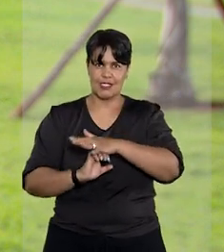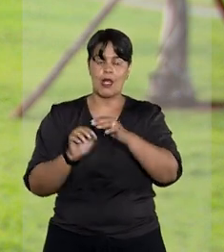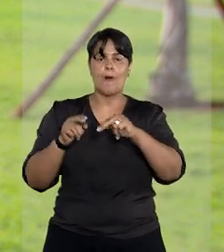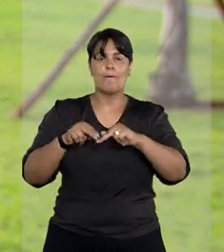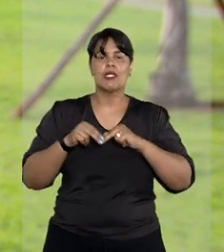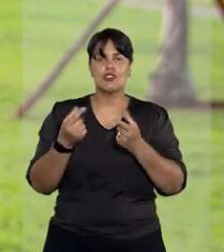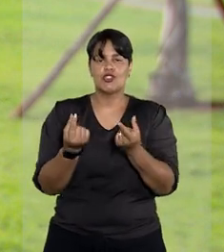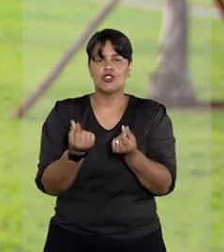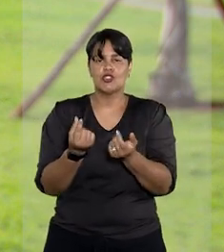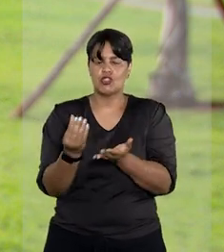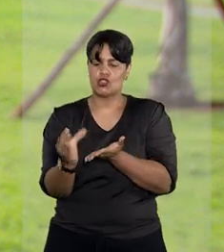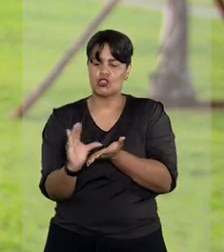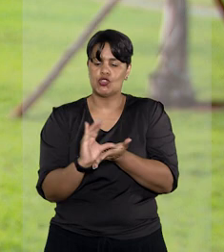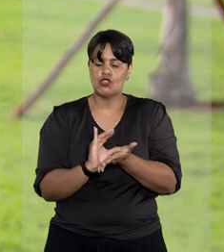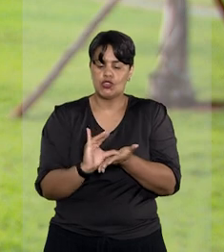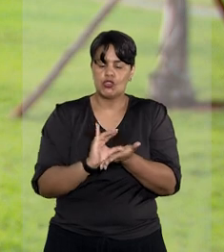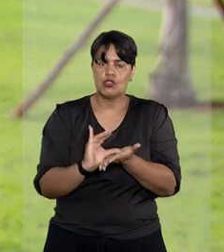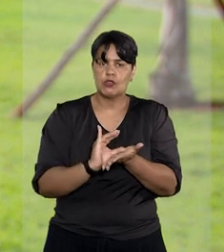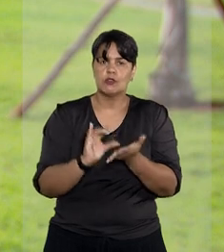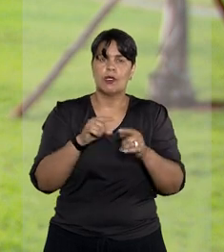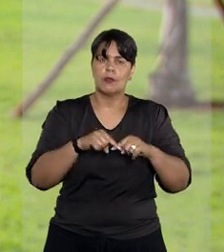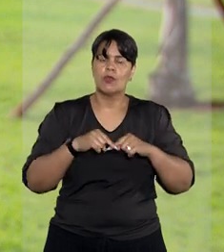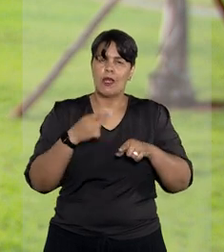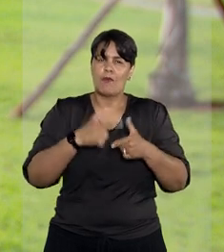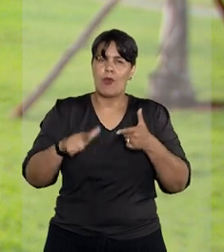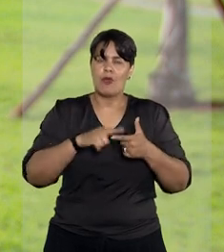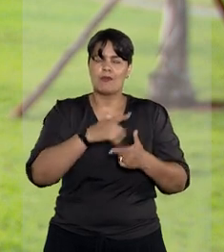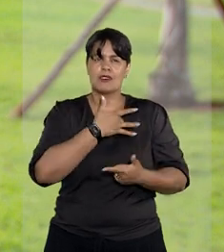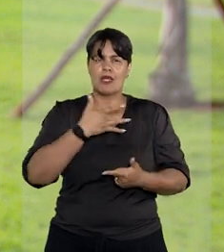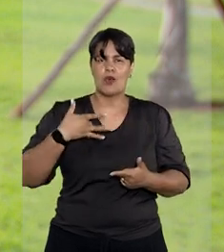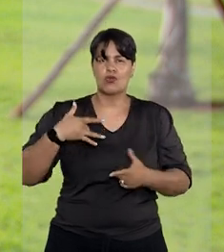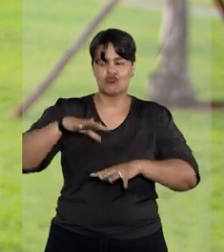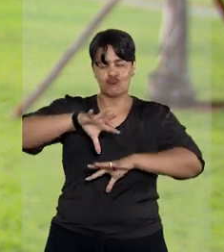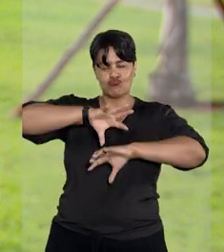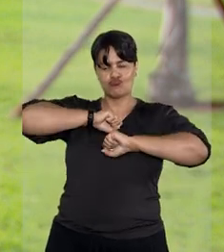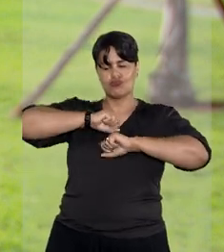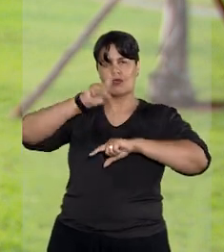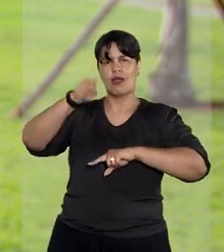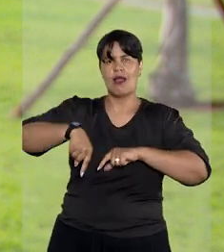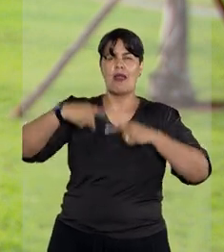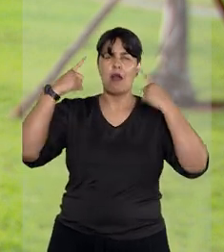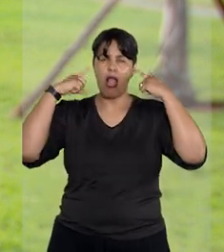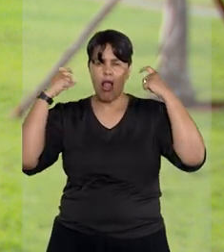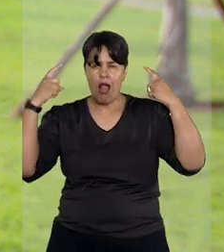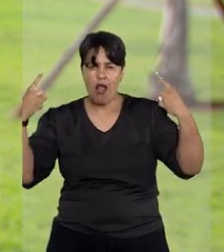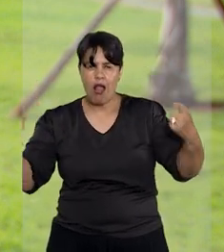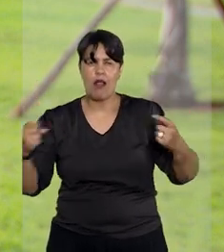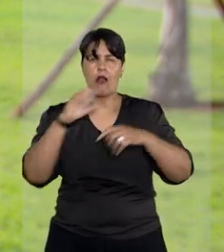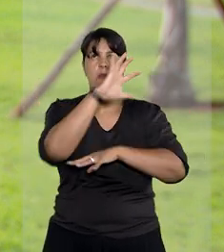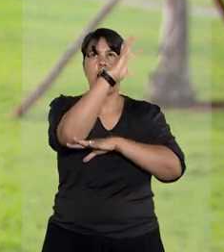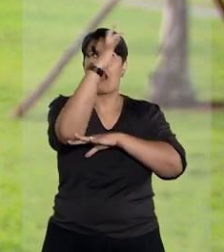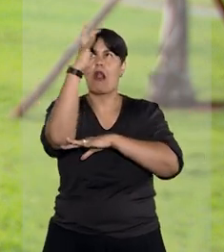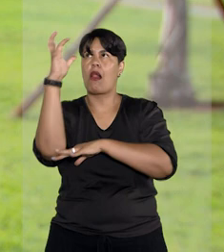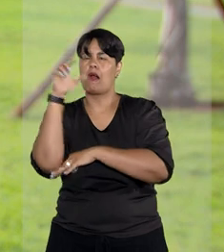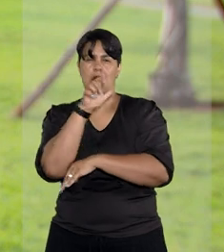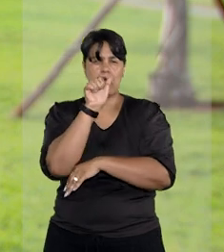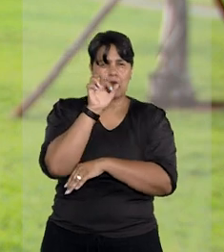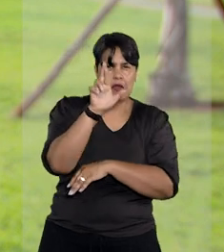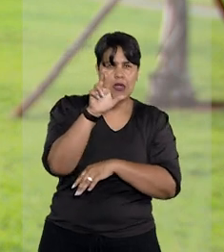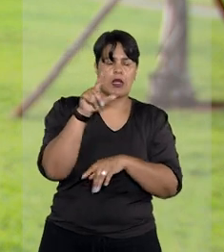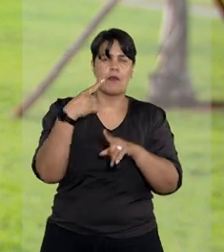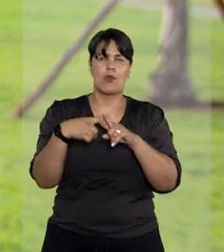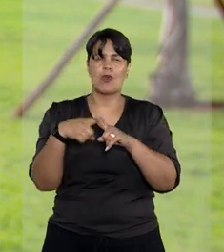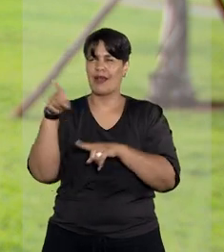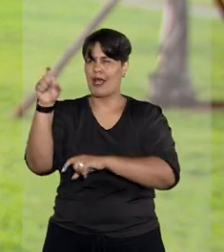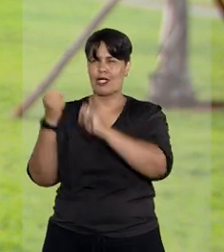indenização por danos morais por problemas de saúde causados por poluição sonora e atmosférica da atividade industrial